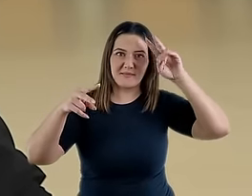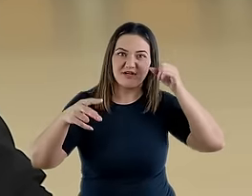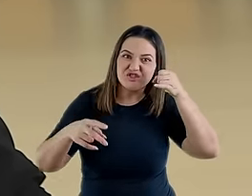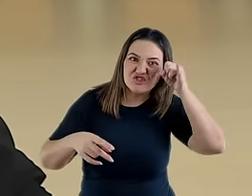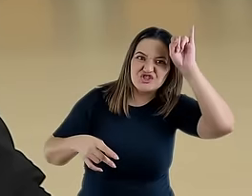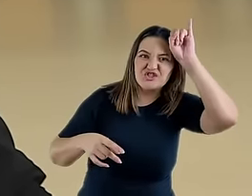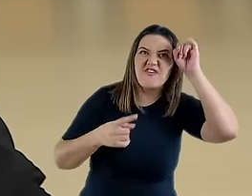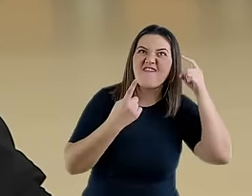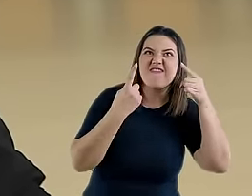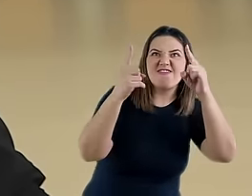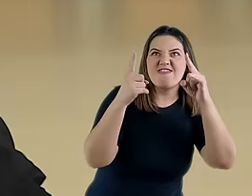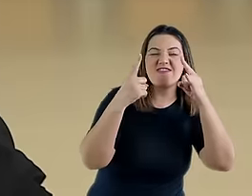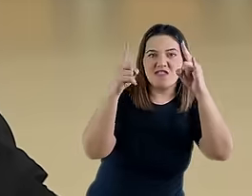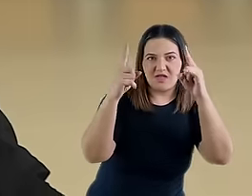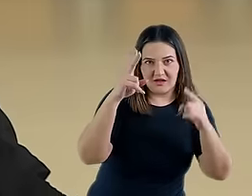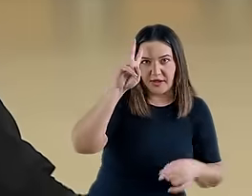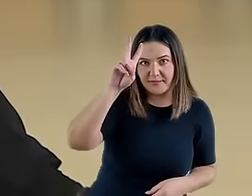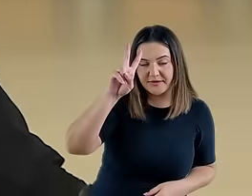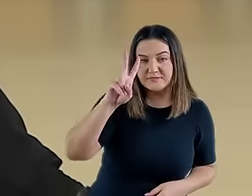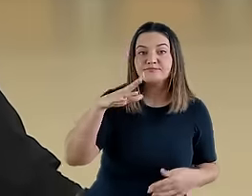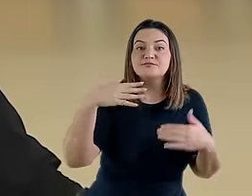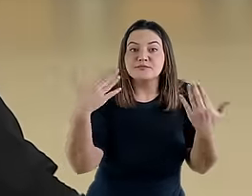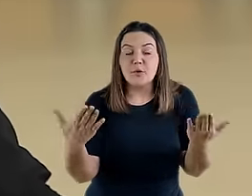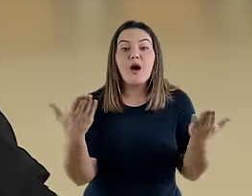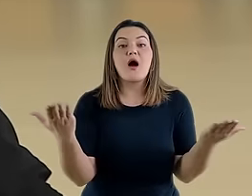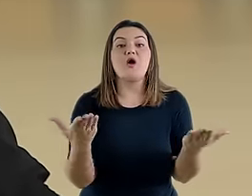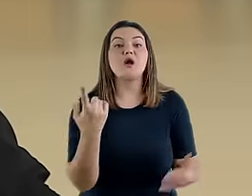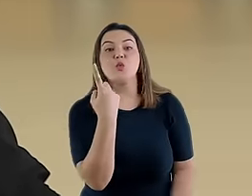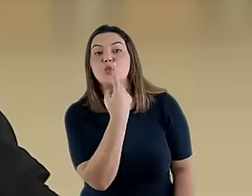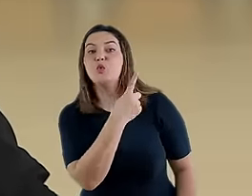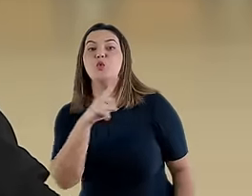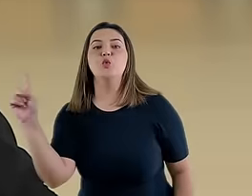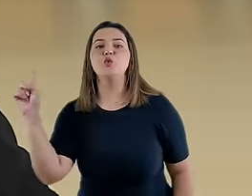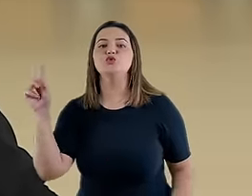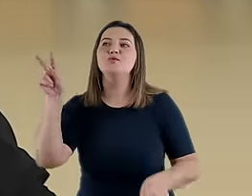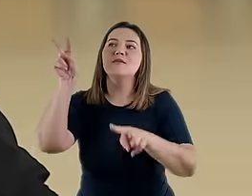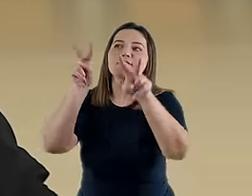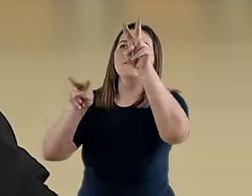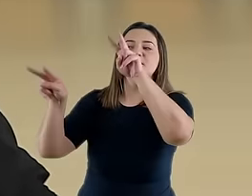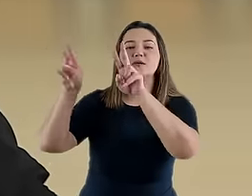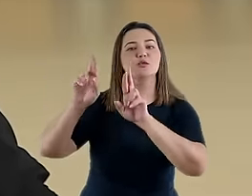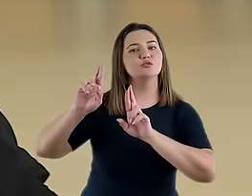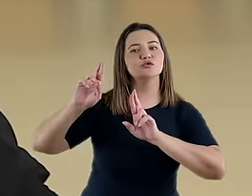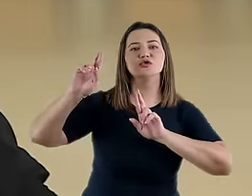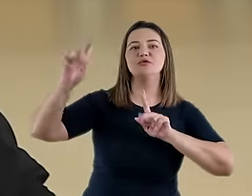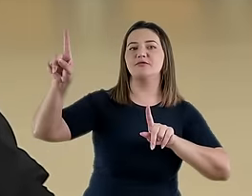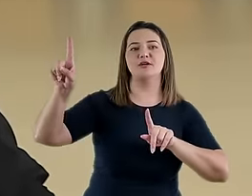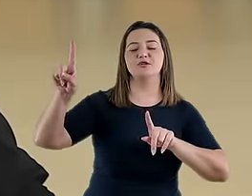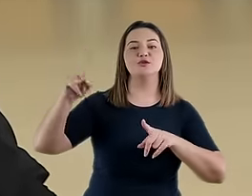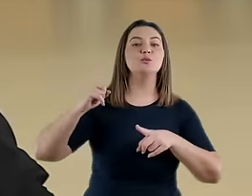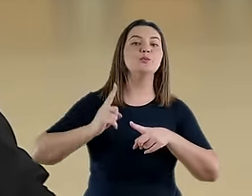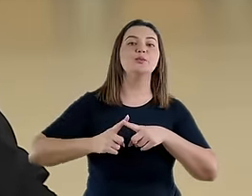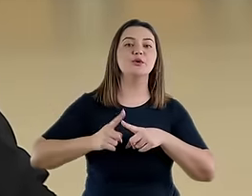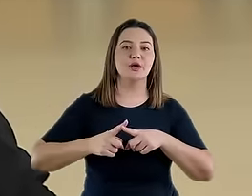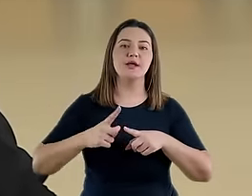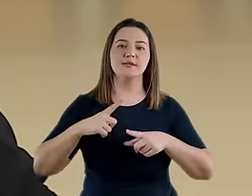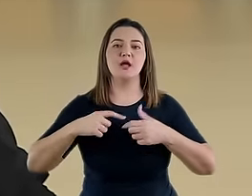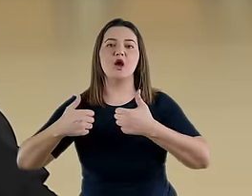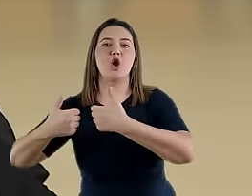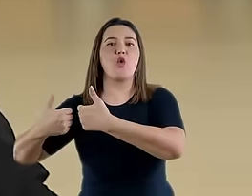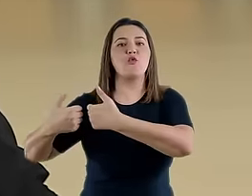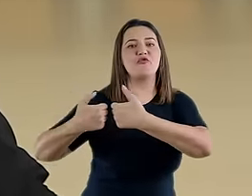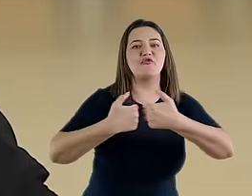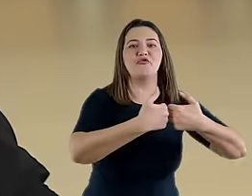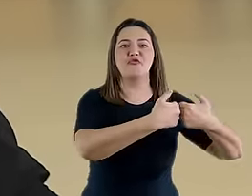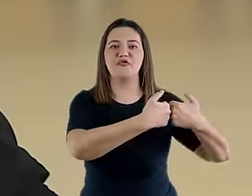chifre pequeno. Agora, a última visão de Daniel difere das demais na medida em que o conflito cósmico